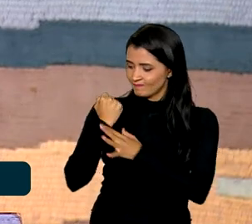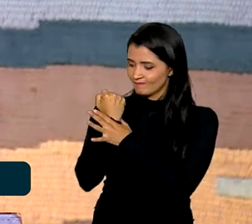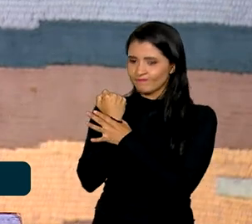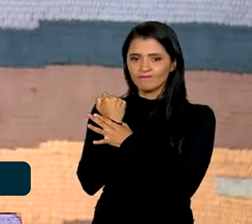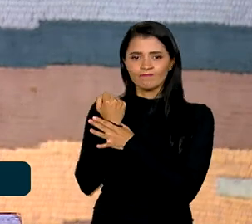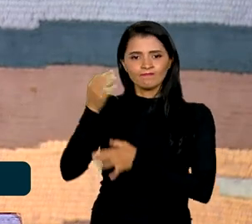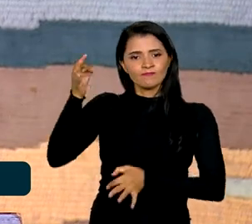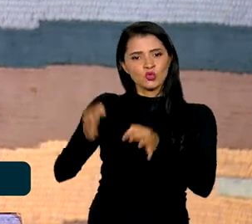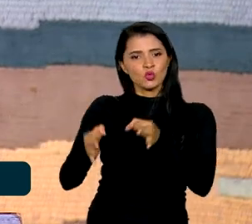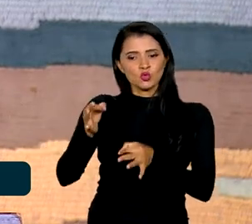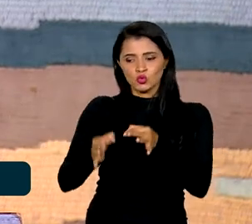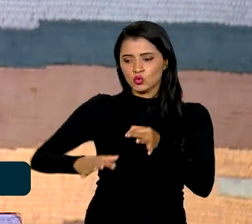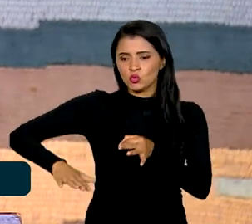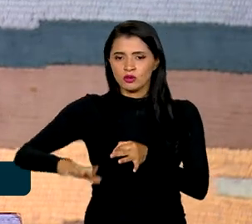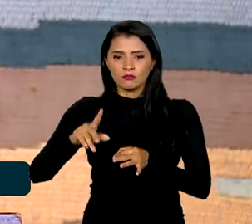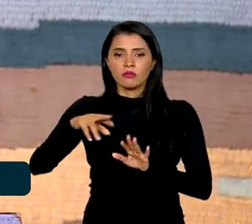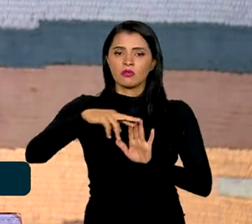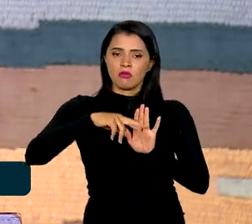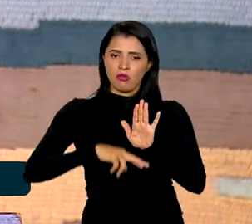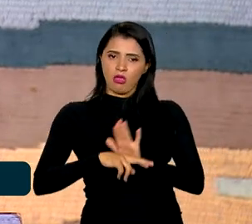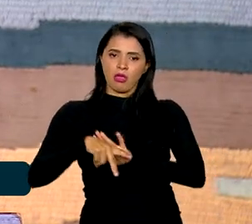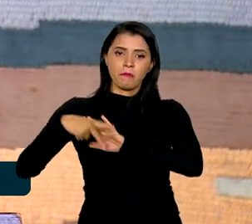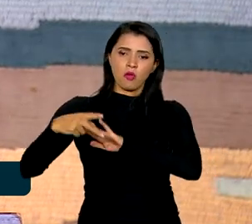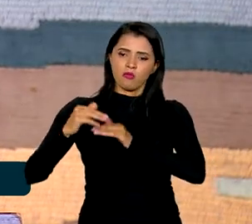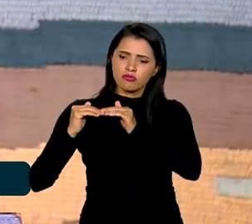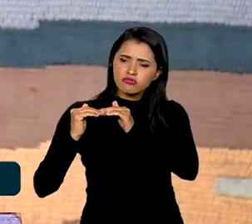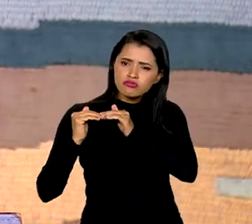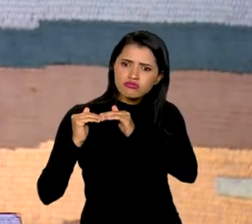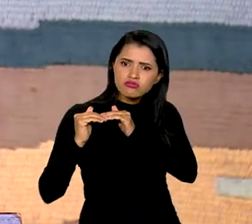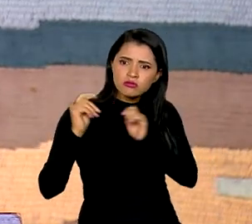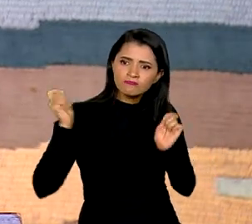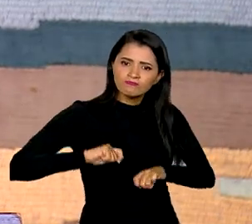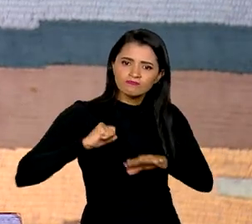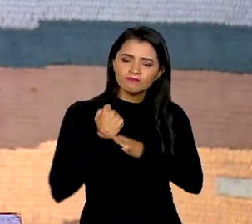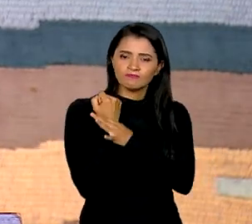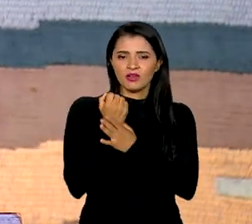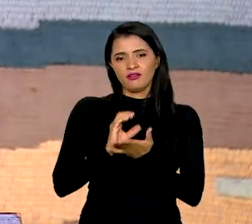jurídica, regras estáveis para investimento.